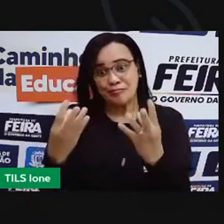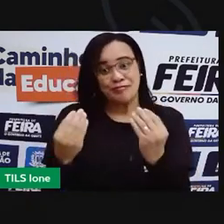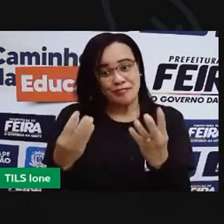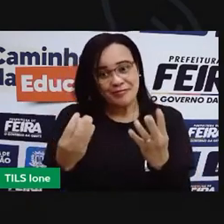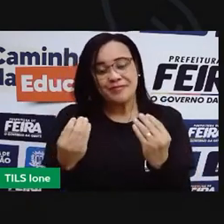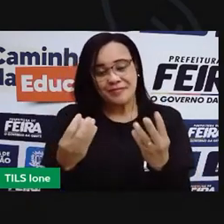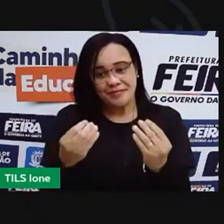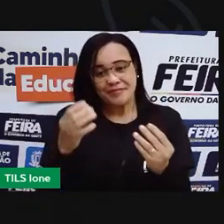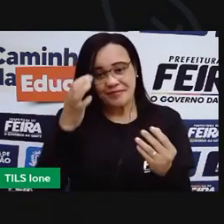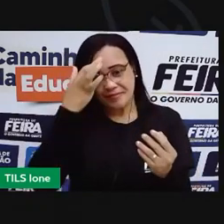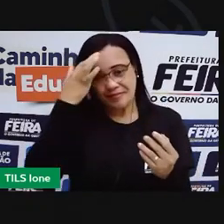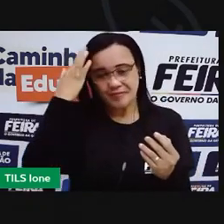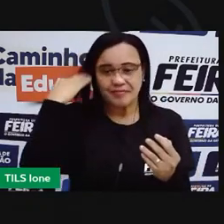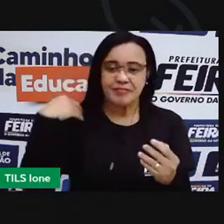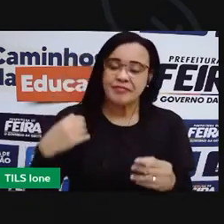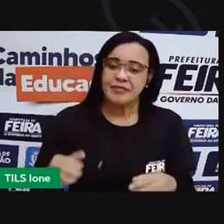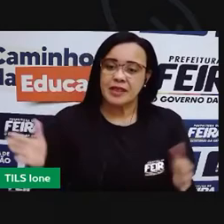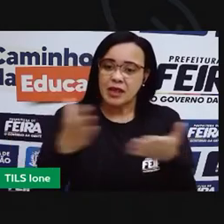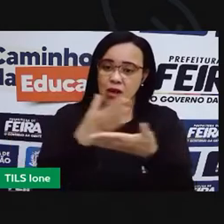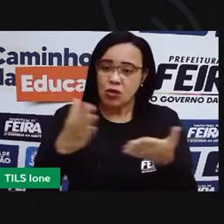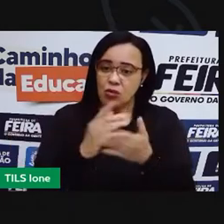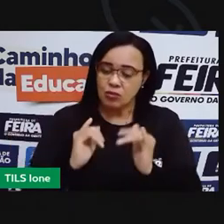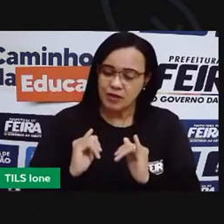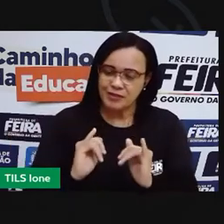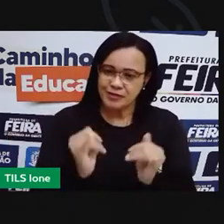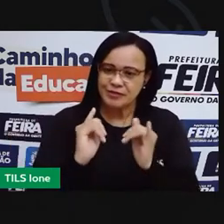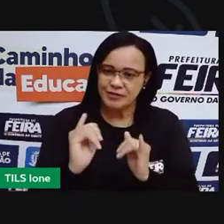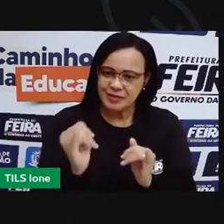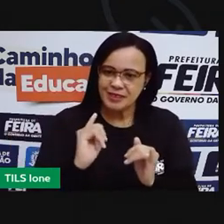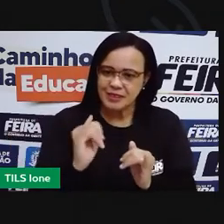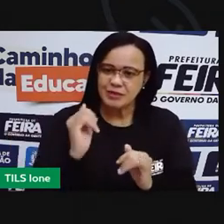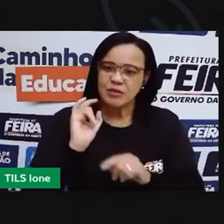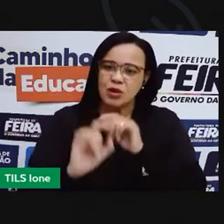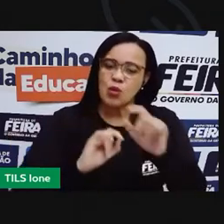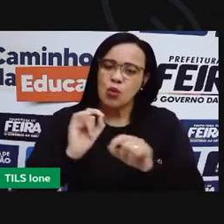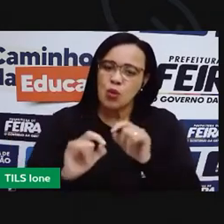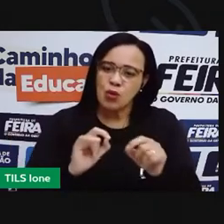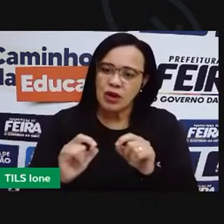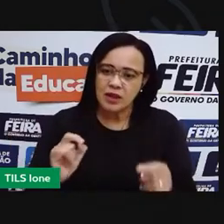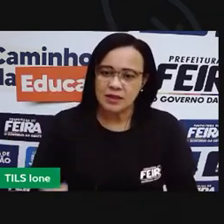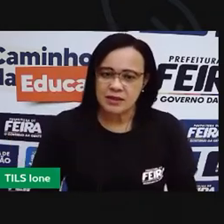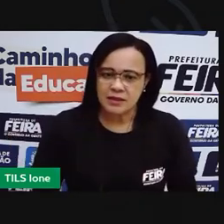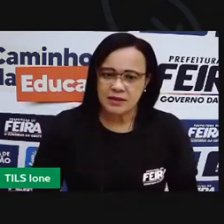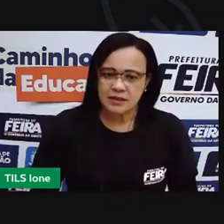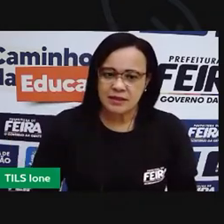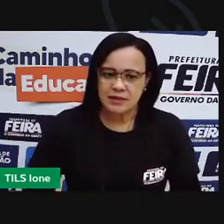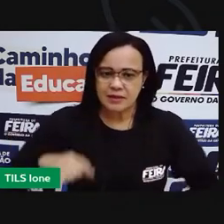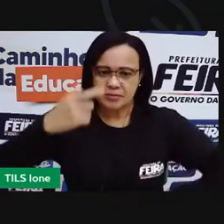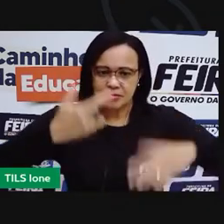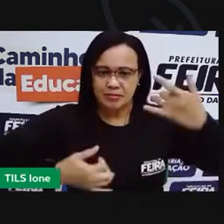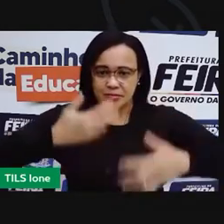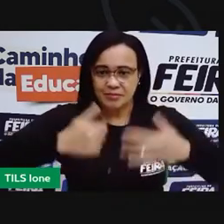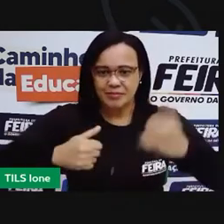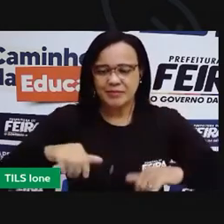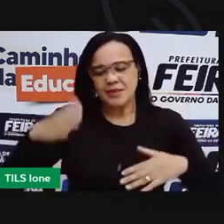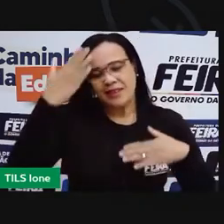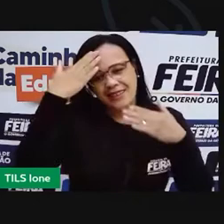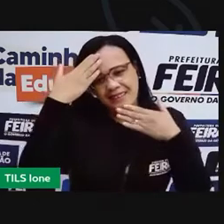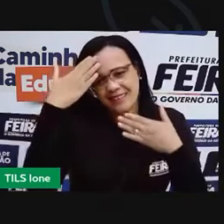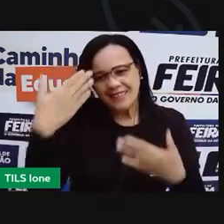Tem fábulas para falar de amizade. Tem fábulas para falar de gratidão.